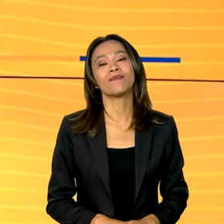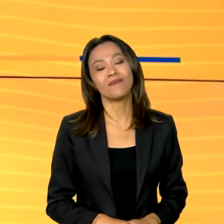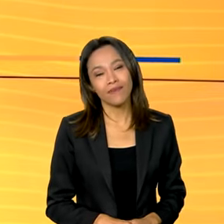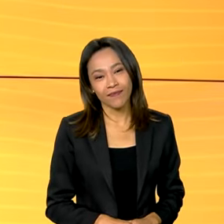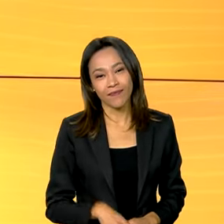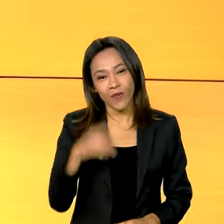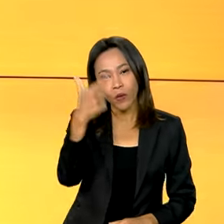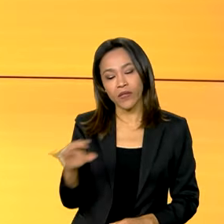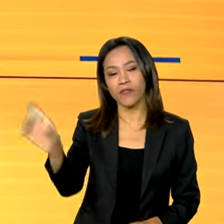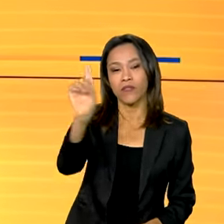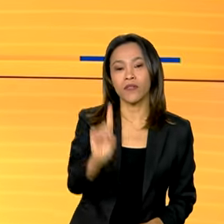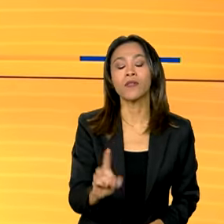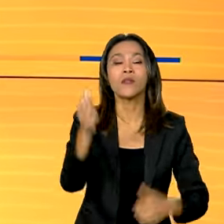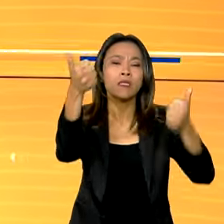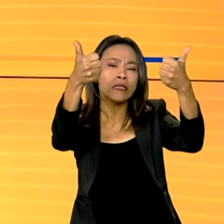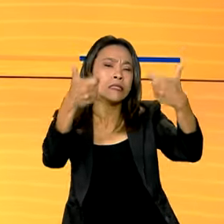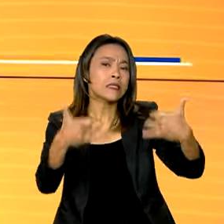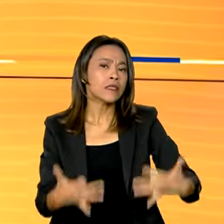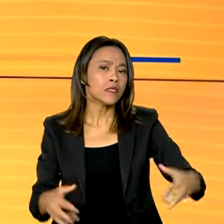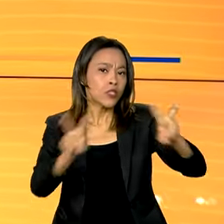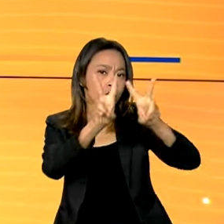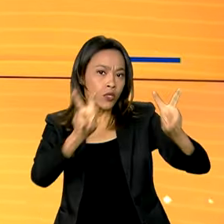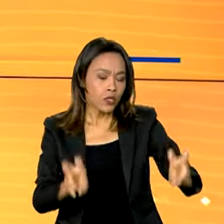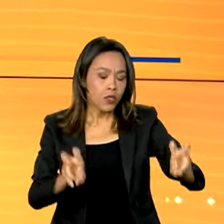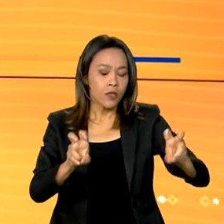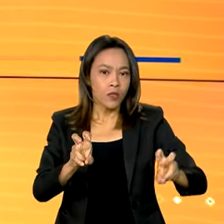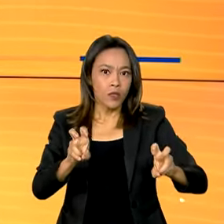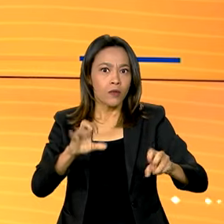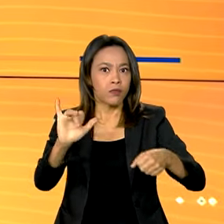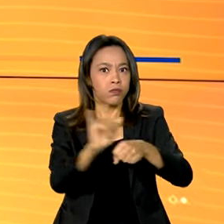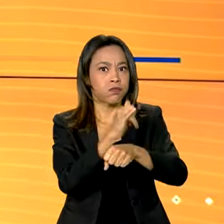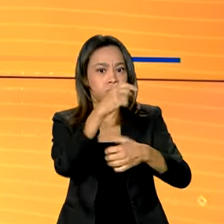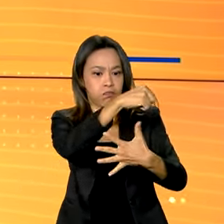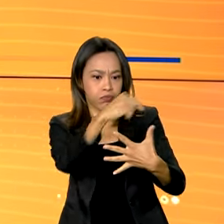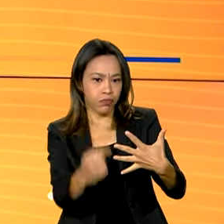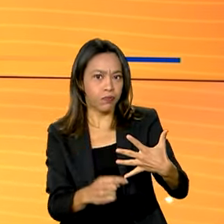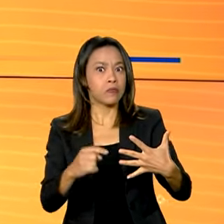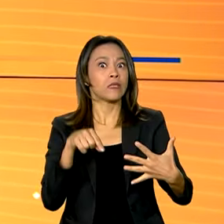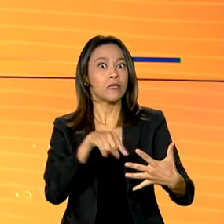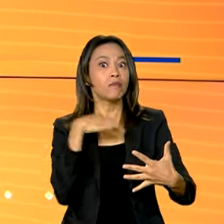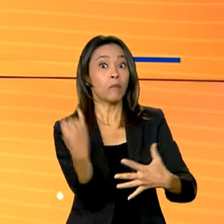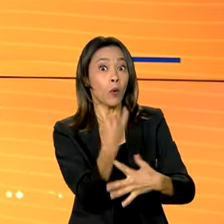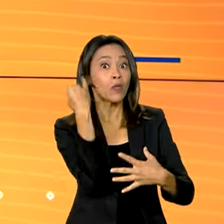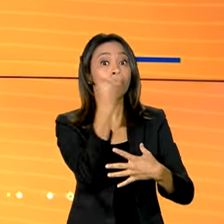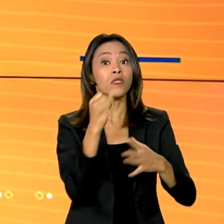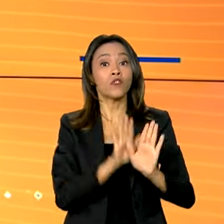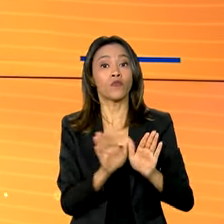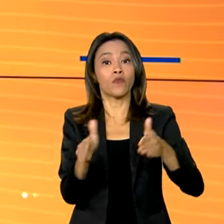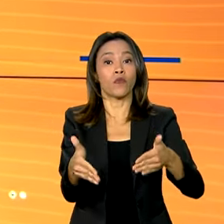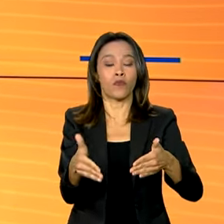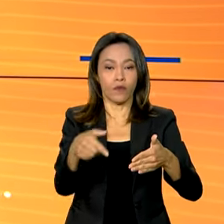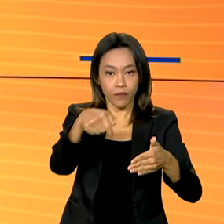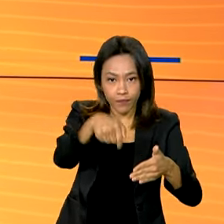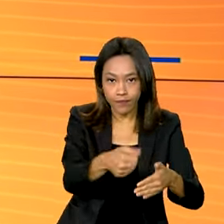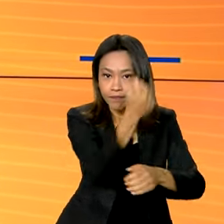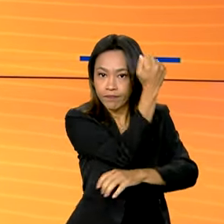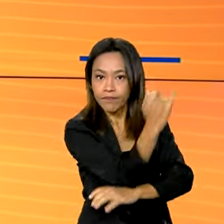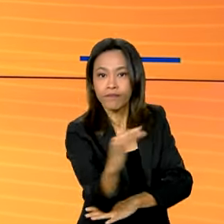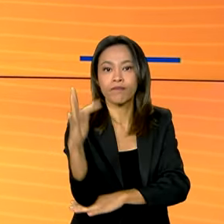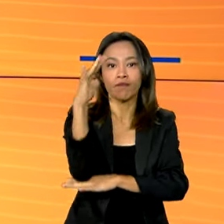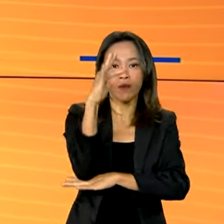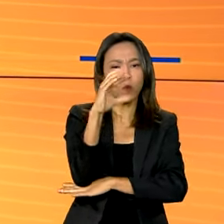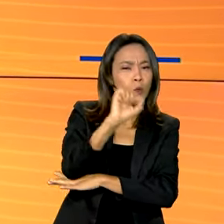Estamos de volta e vamos falar de uma das ações mais importantes do Brasil na área do meio ambiente, que é a